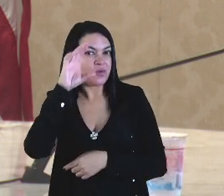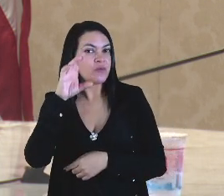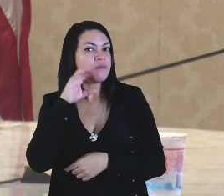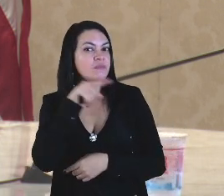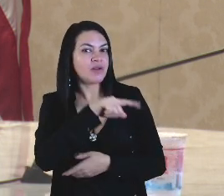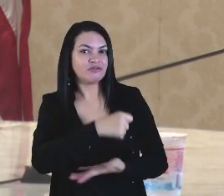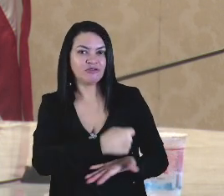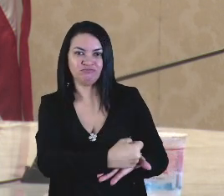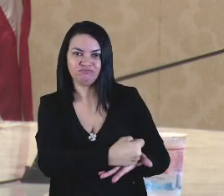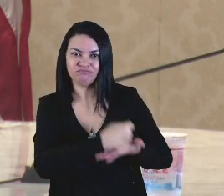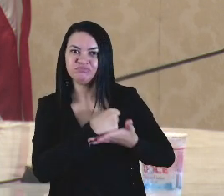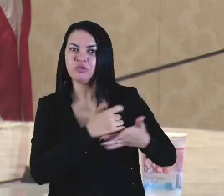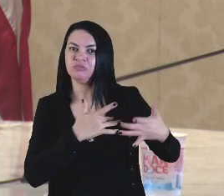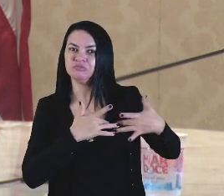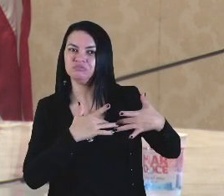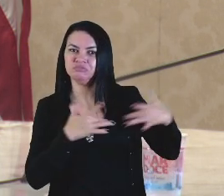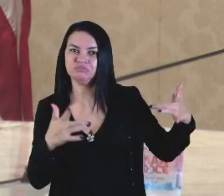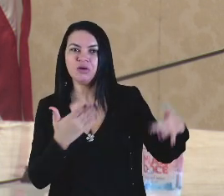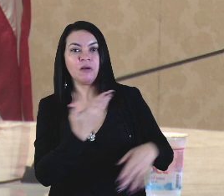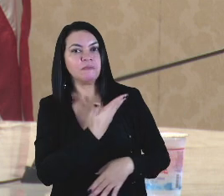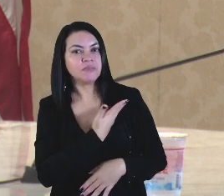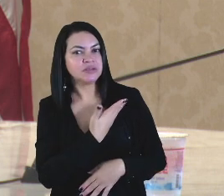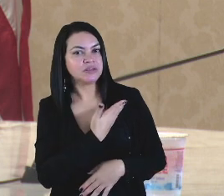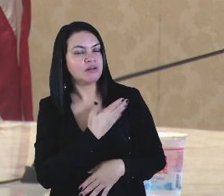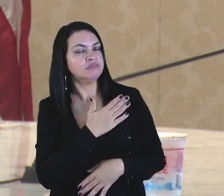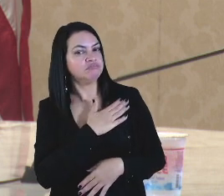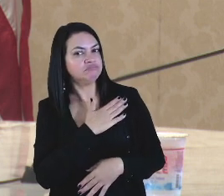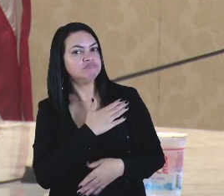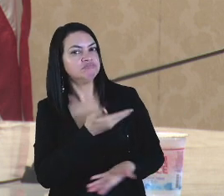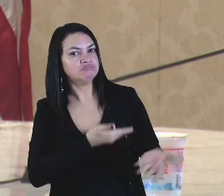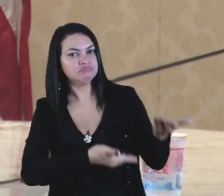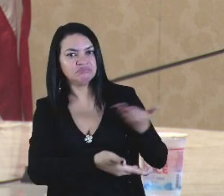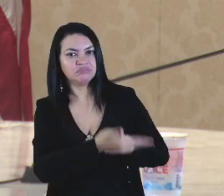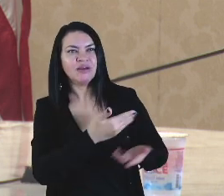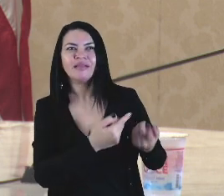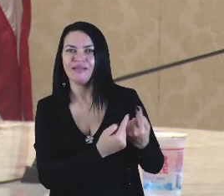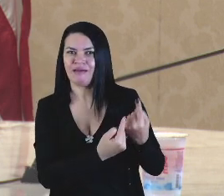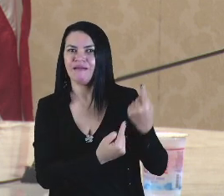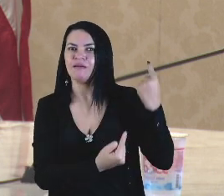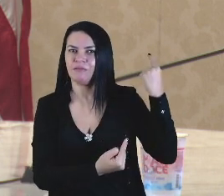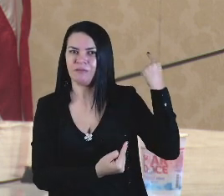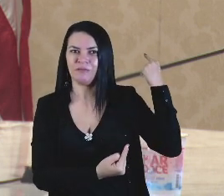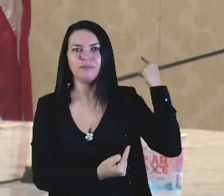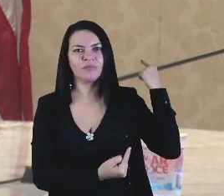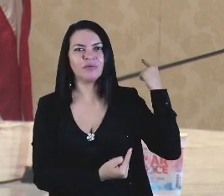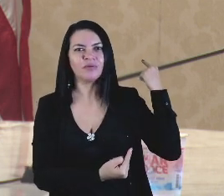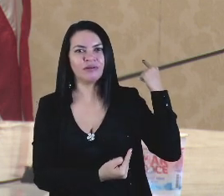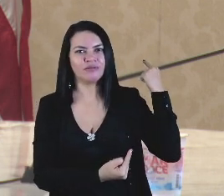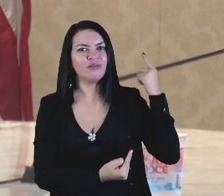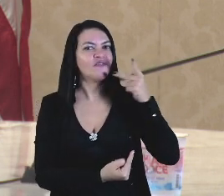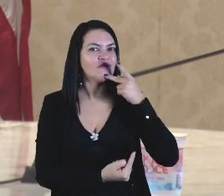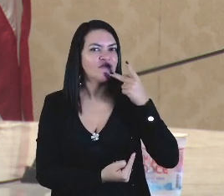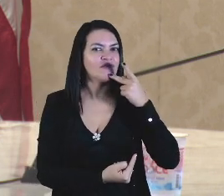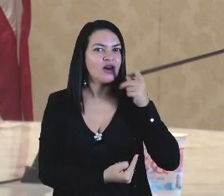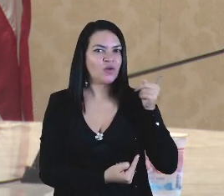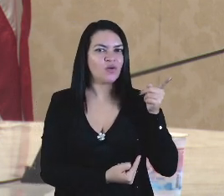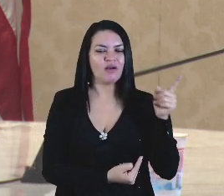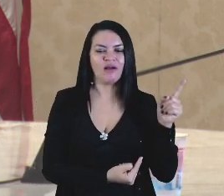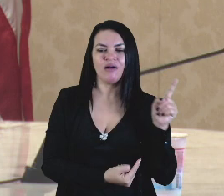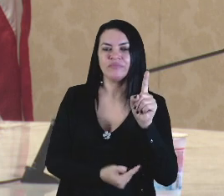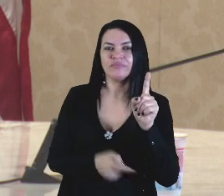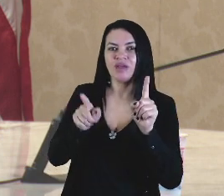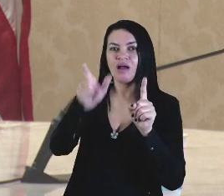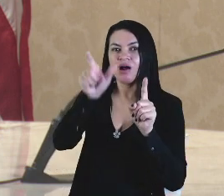gesto de cortesia, de amizade, fraternidade, na época, se dirigiu ao, então, governador Zé